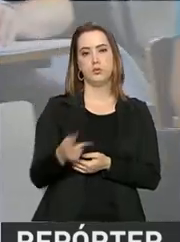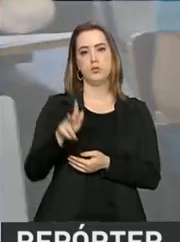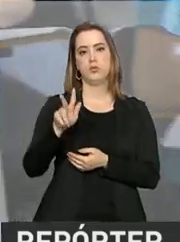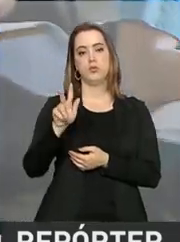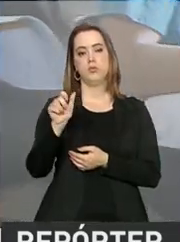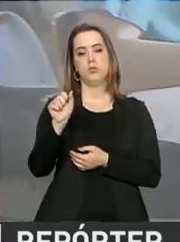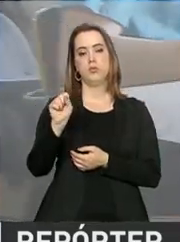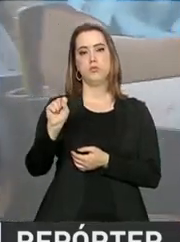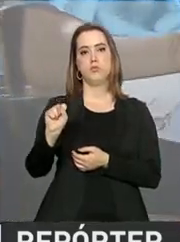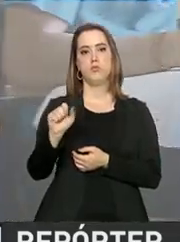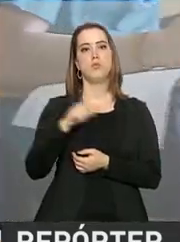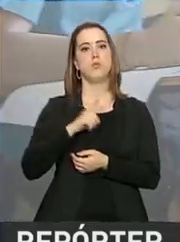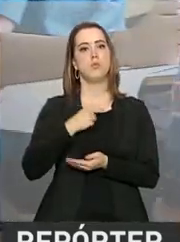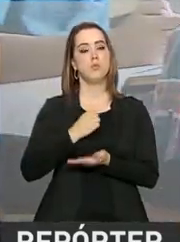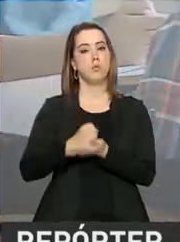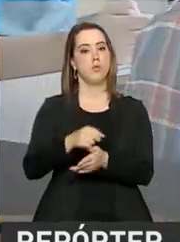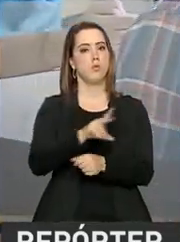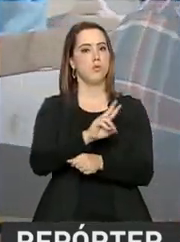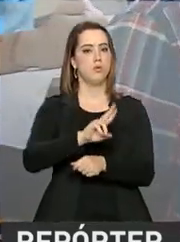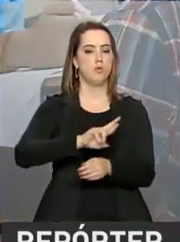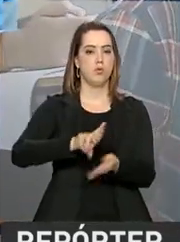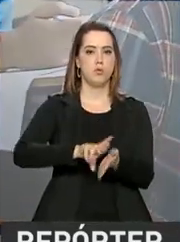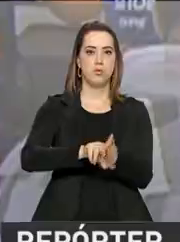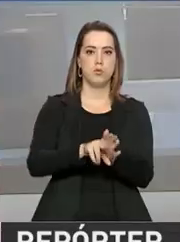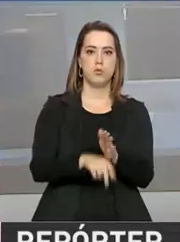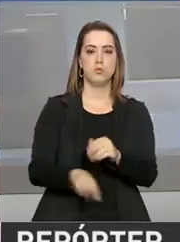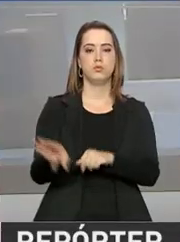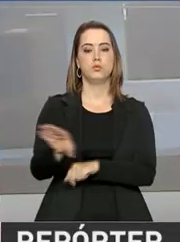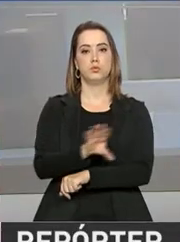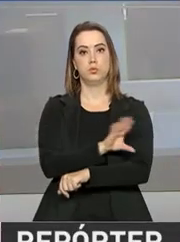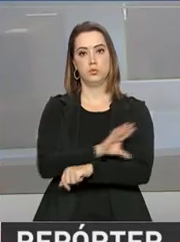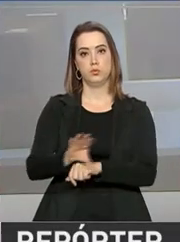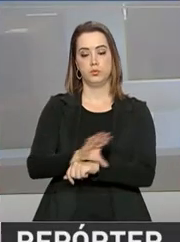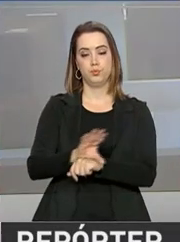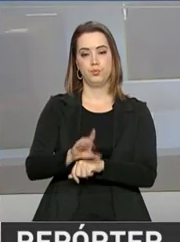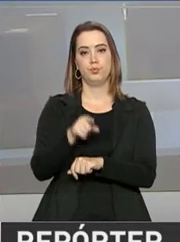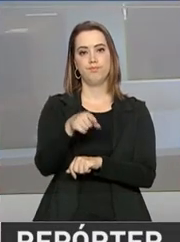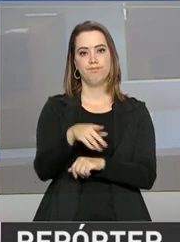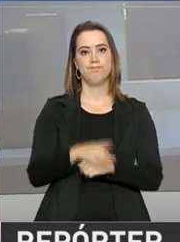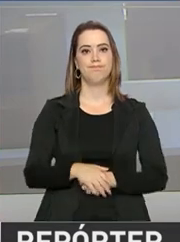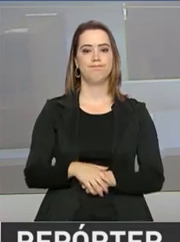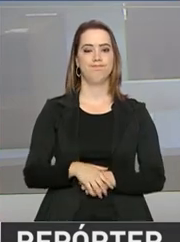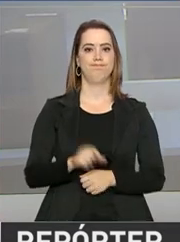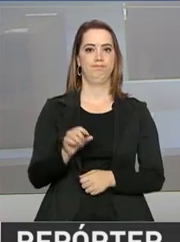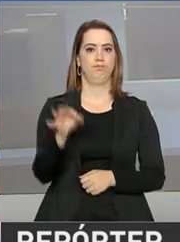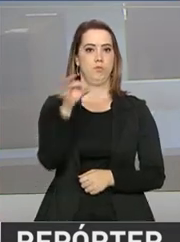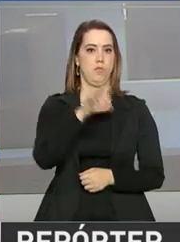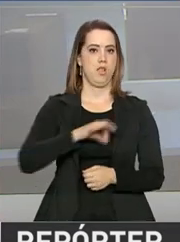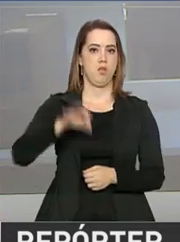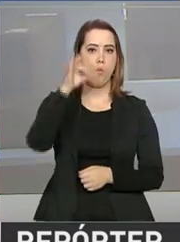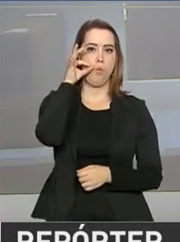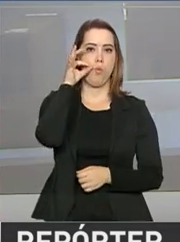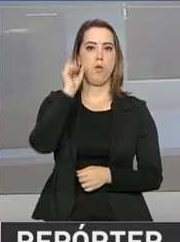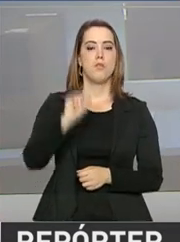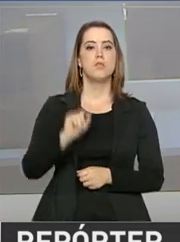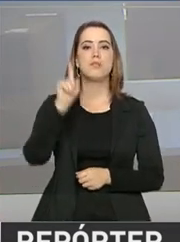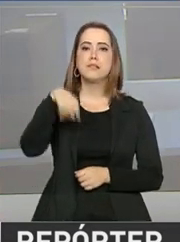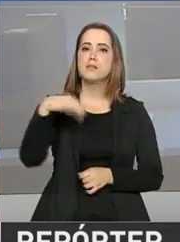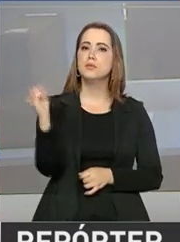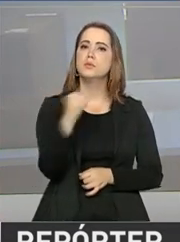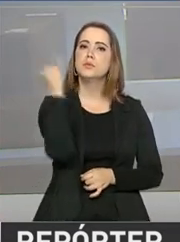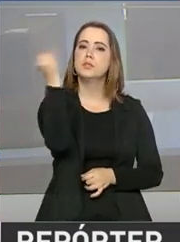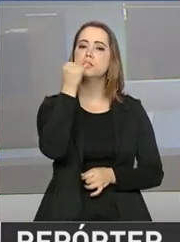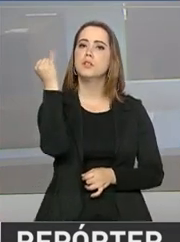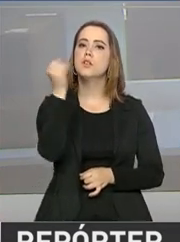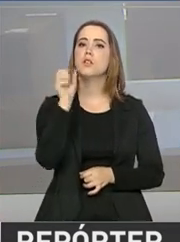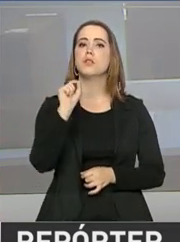engenharia, licenciaturas e pedagogia. As abelhas são essenciais para a humanidade. Responsáveis por